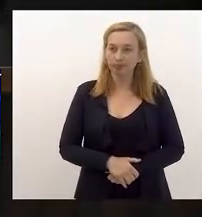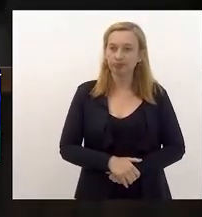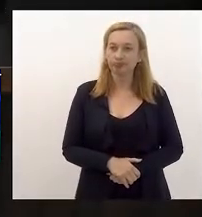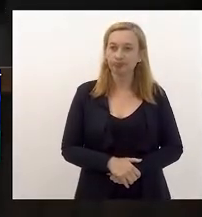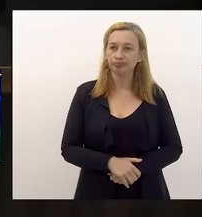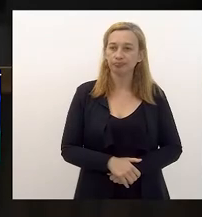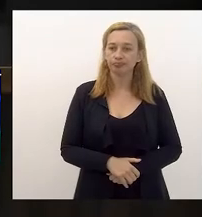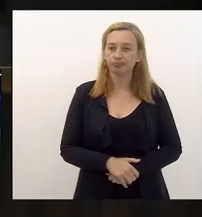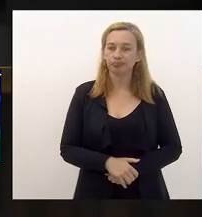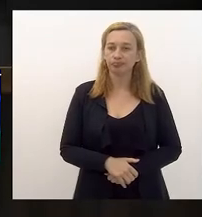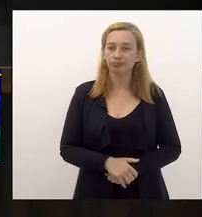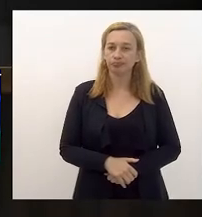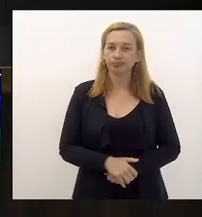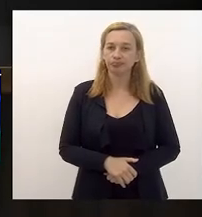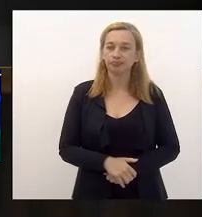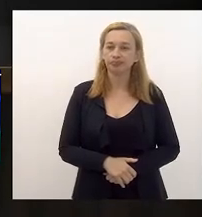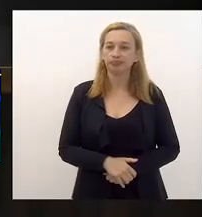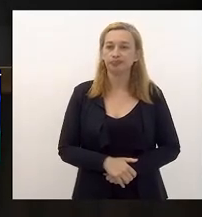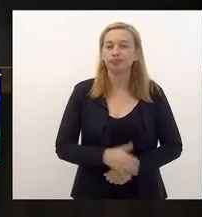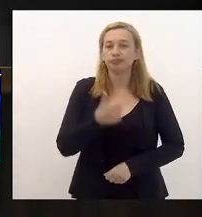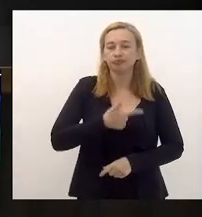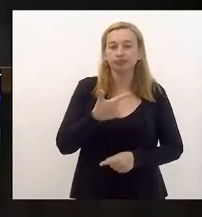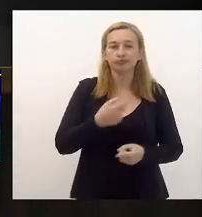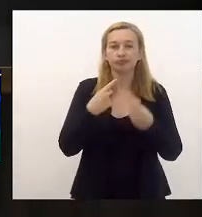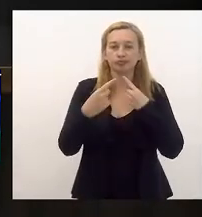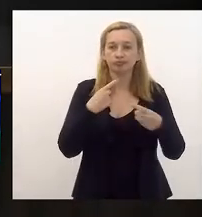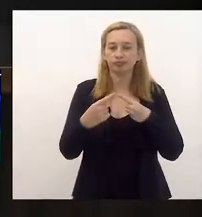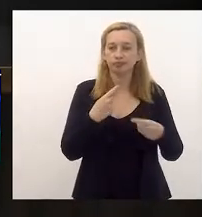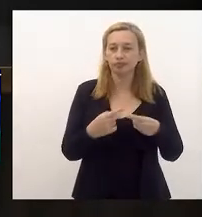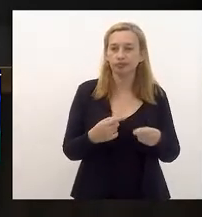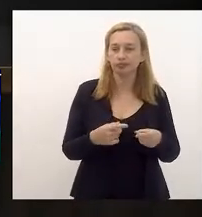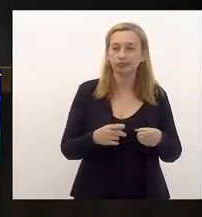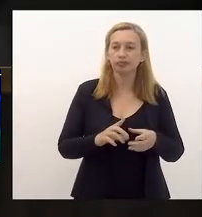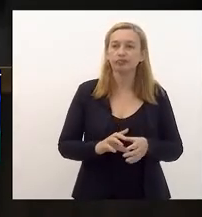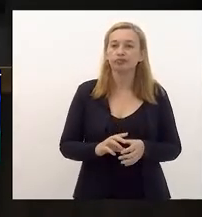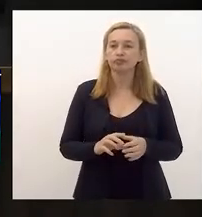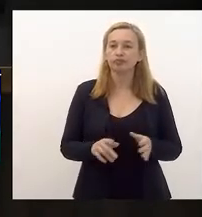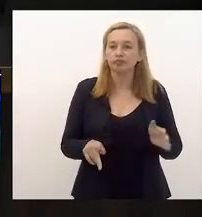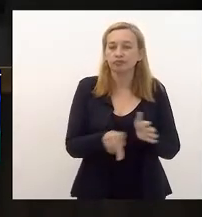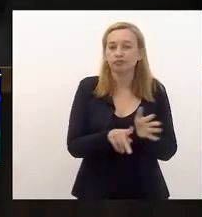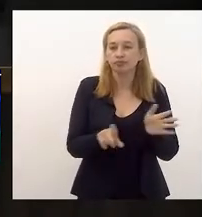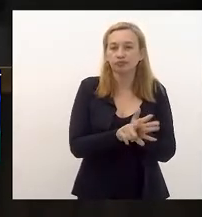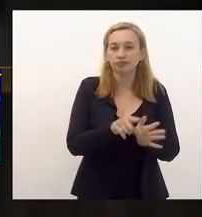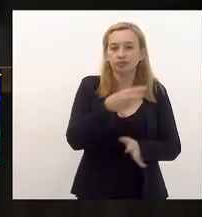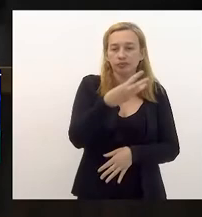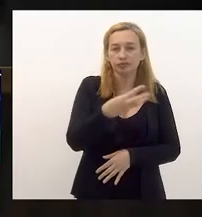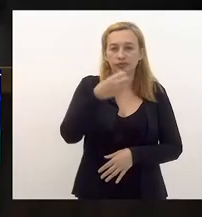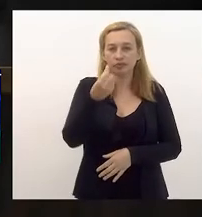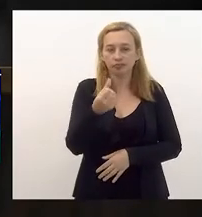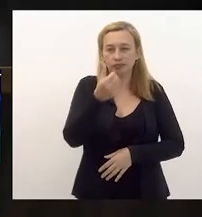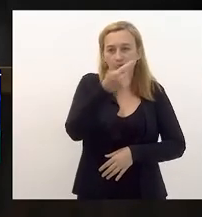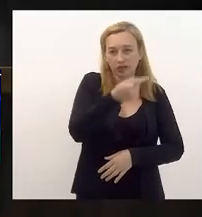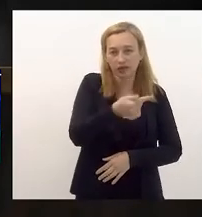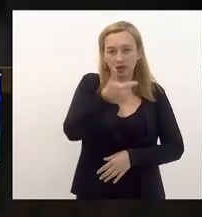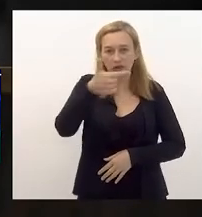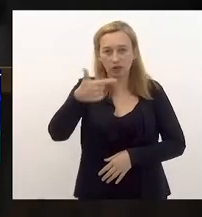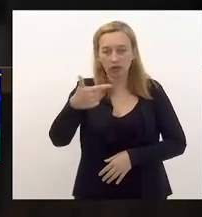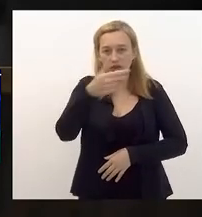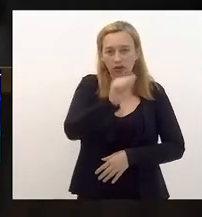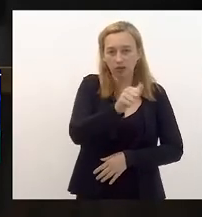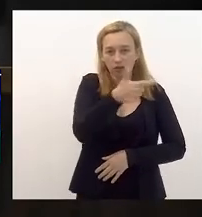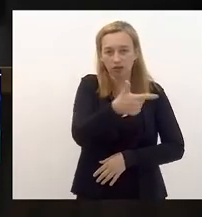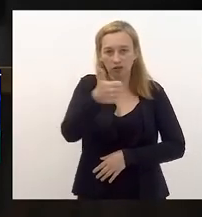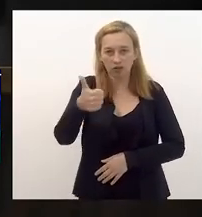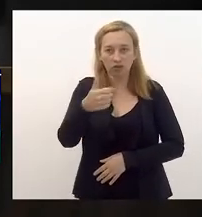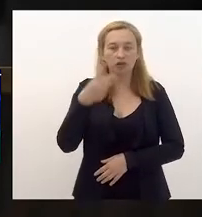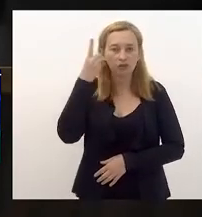Aprovado, vai a autógrafo. Em tramitação ordinária, segundo a discussão, redação do vencido é assim emendado. Projeto de Lei 3672A de 21, de autoridade do deputado